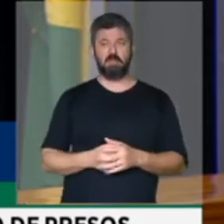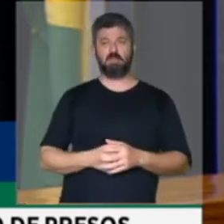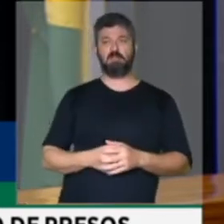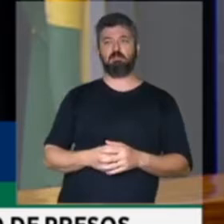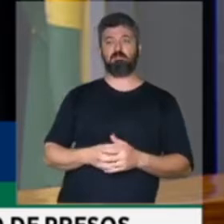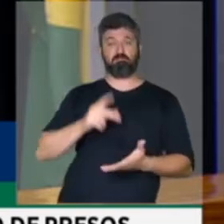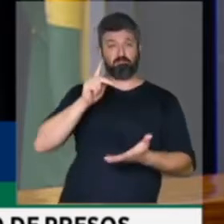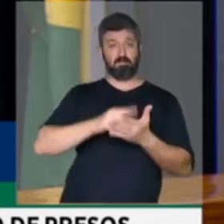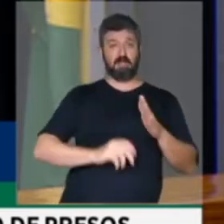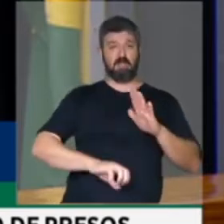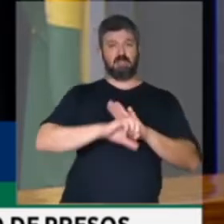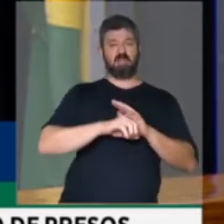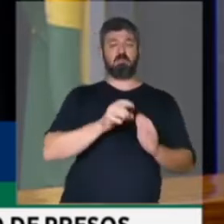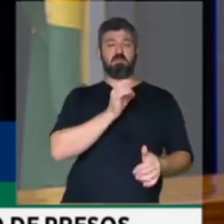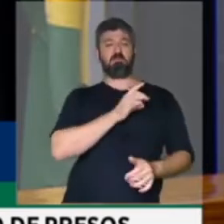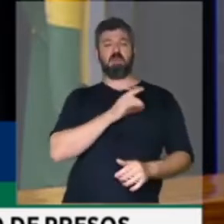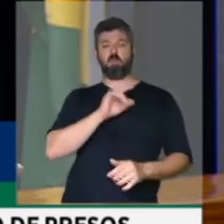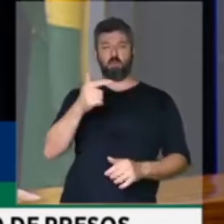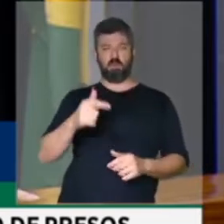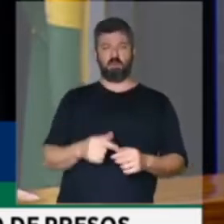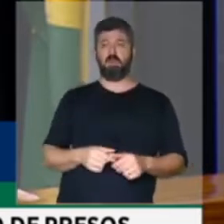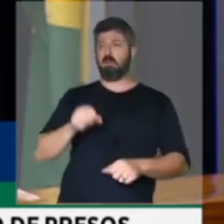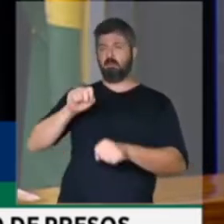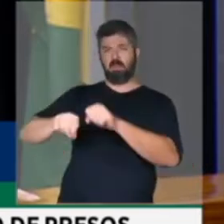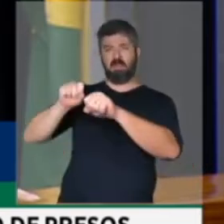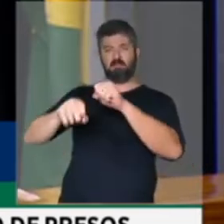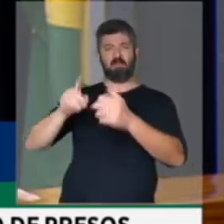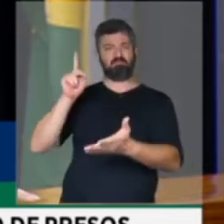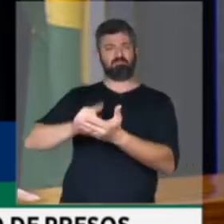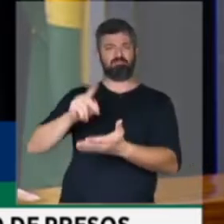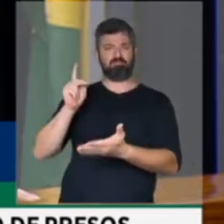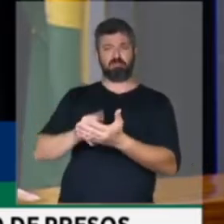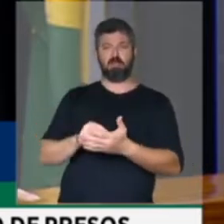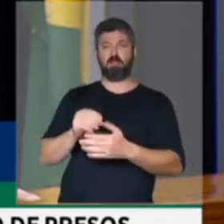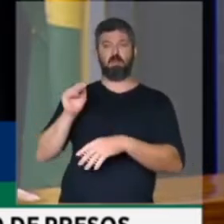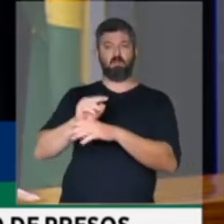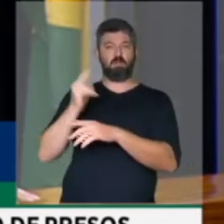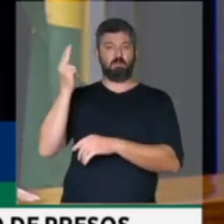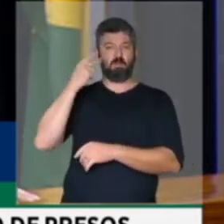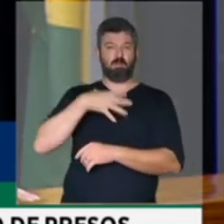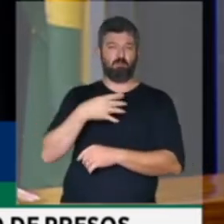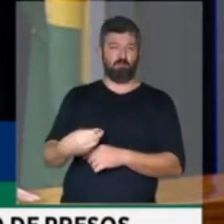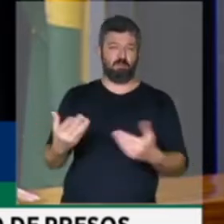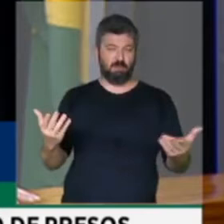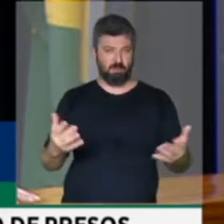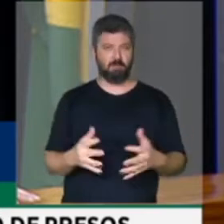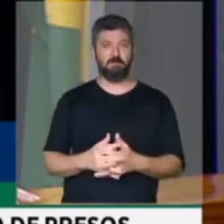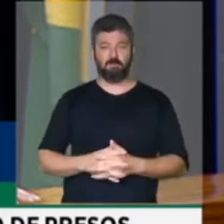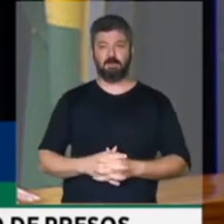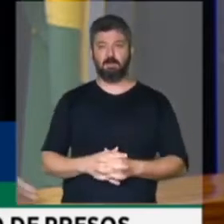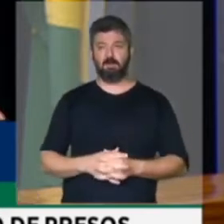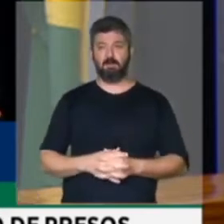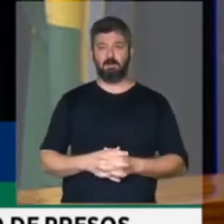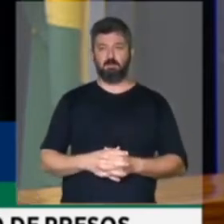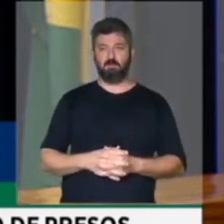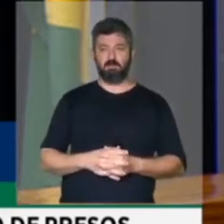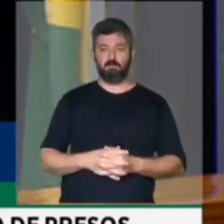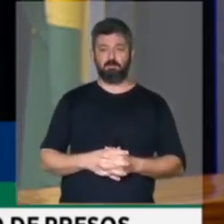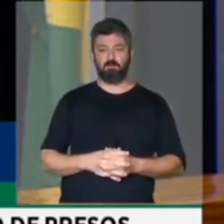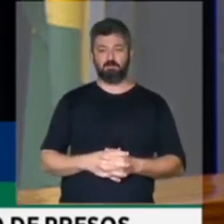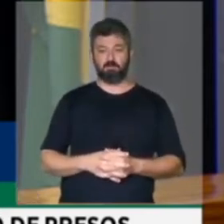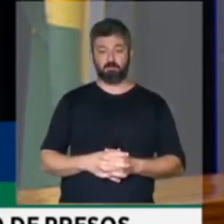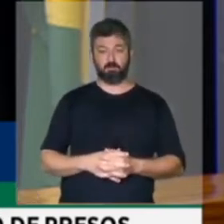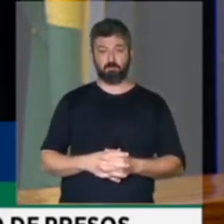de criminosos, impiedosos, que deixam pais de família sem poder cuidar dos seus filhos e das suas esposas.